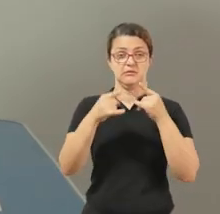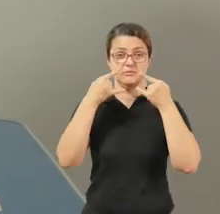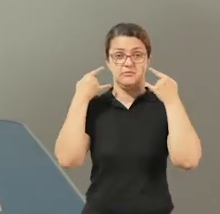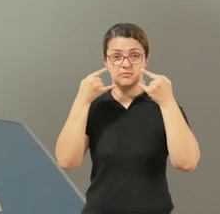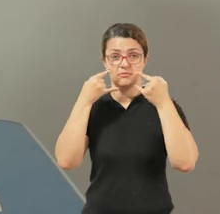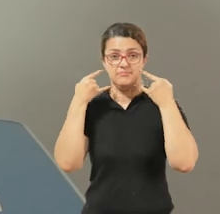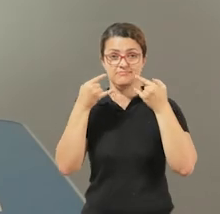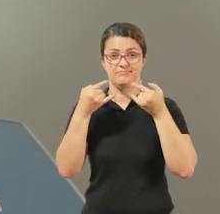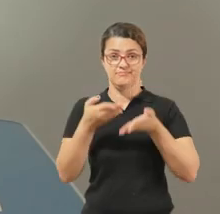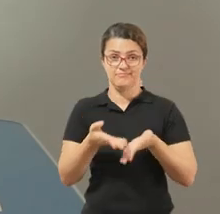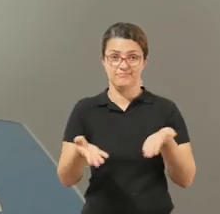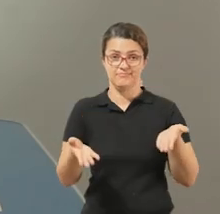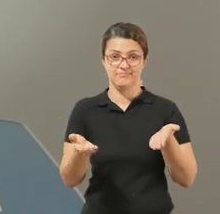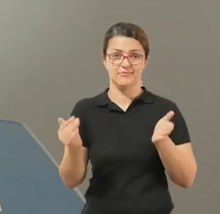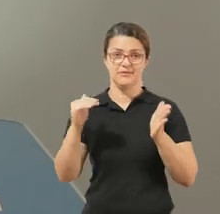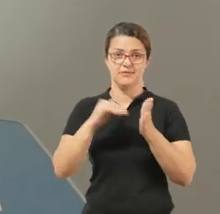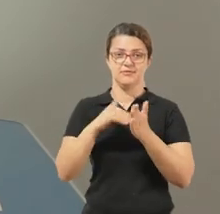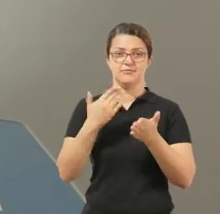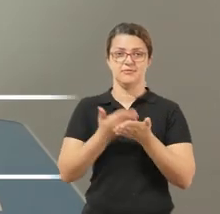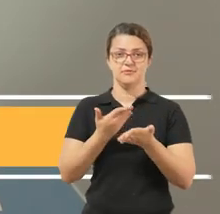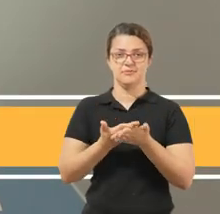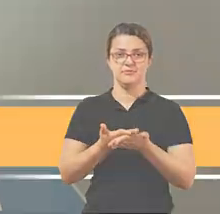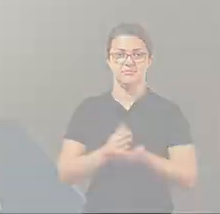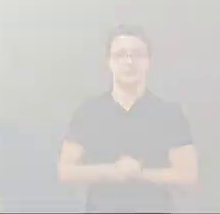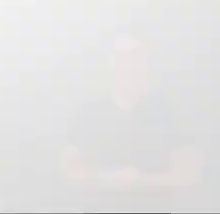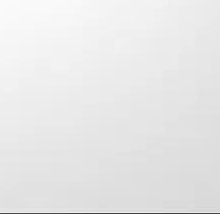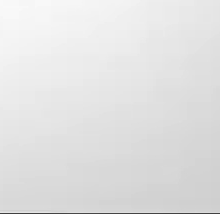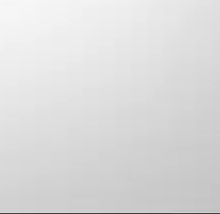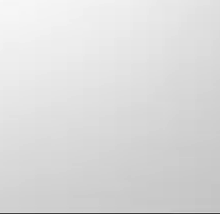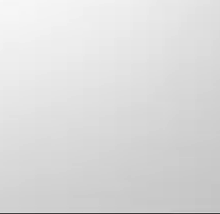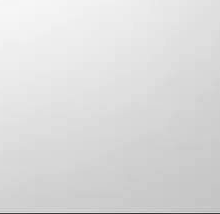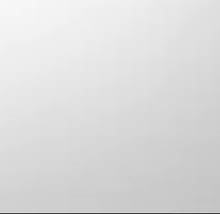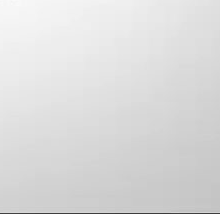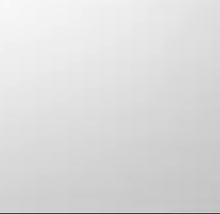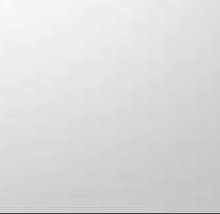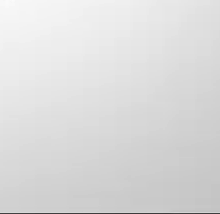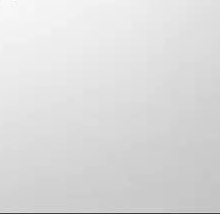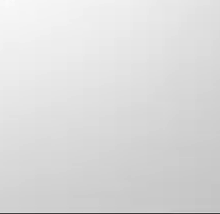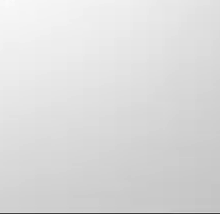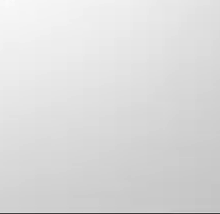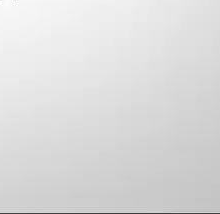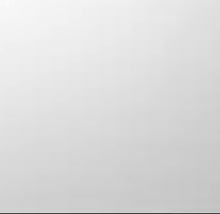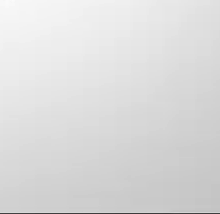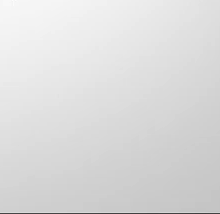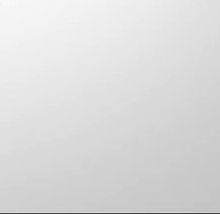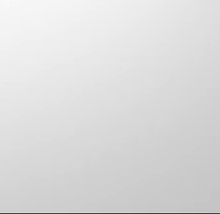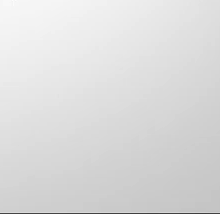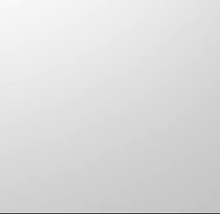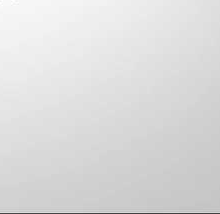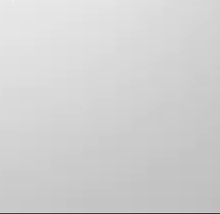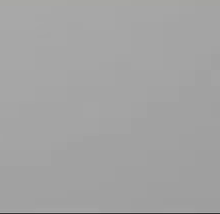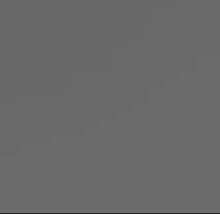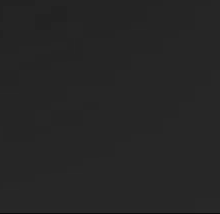usar máscara. E é isso aí. Até a próxima! Legenda Zanotto